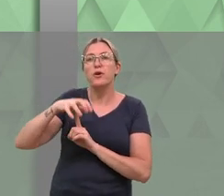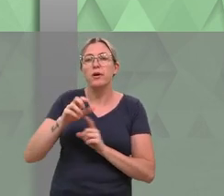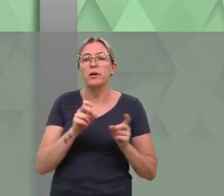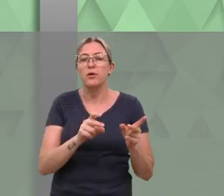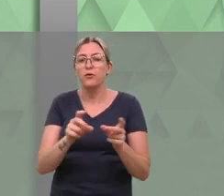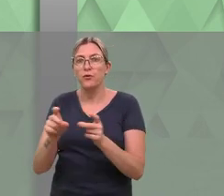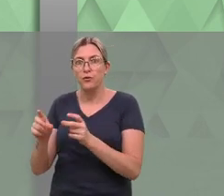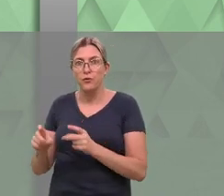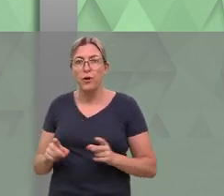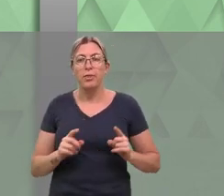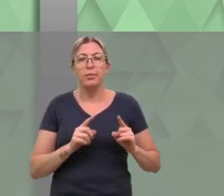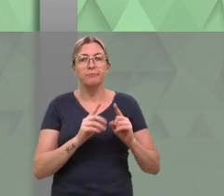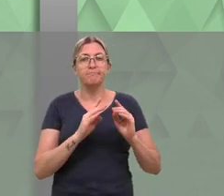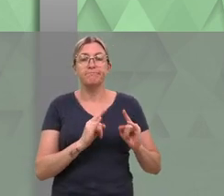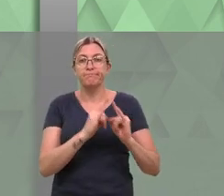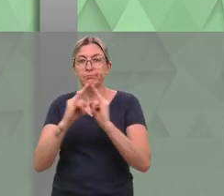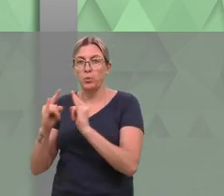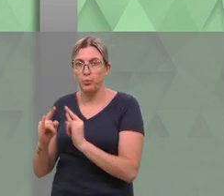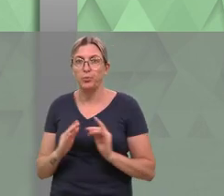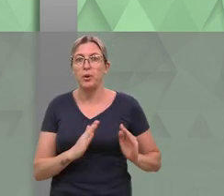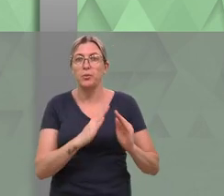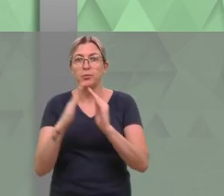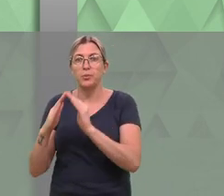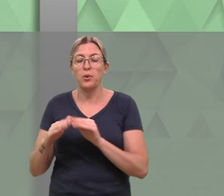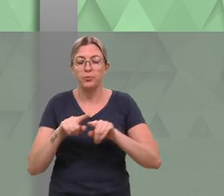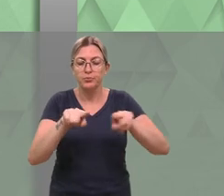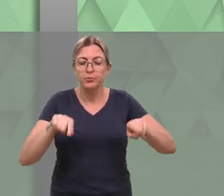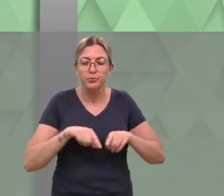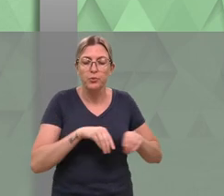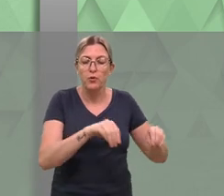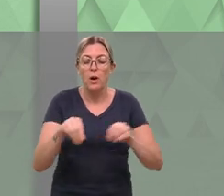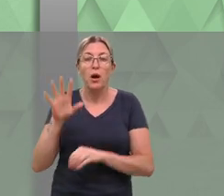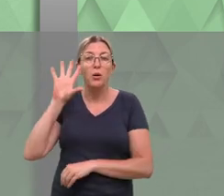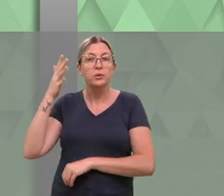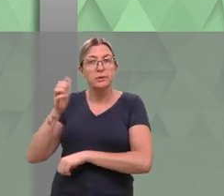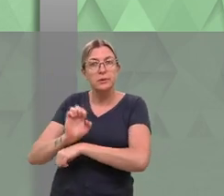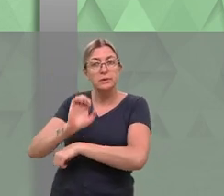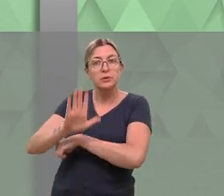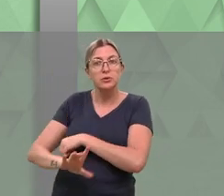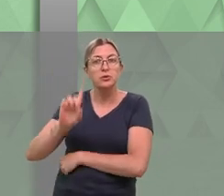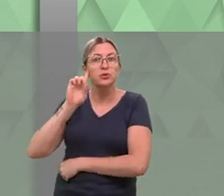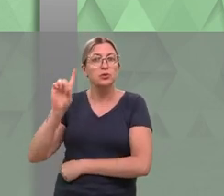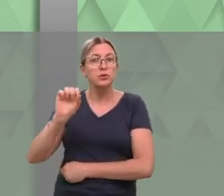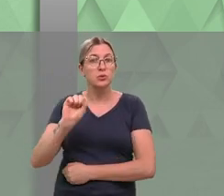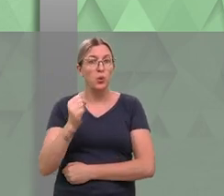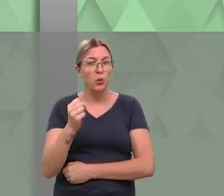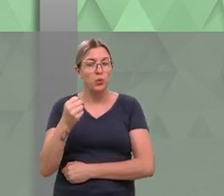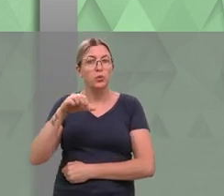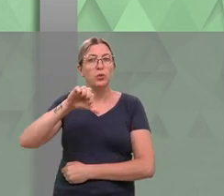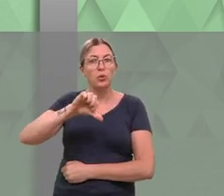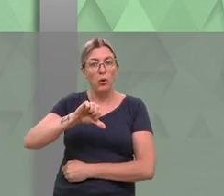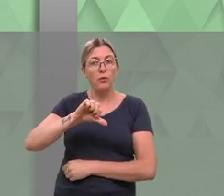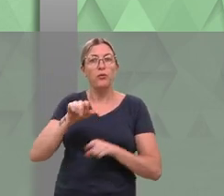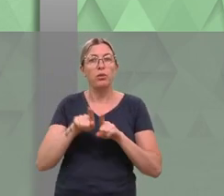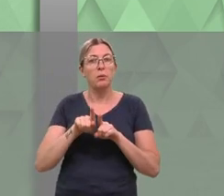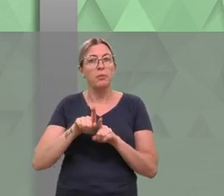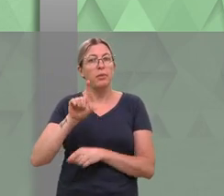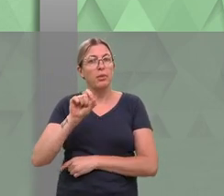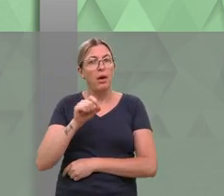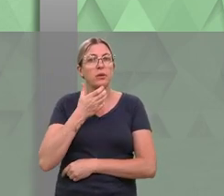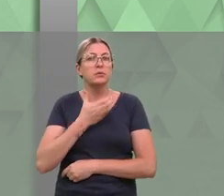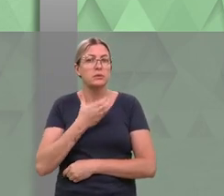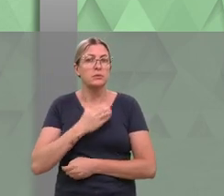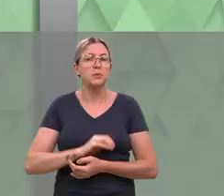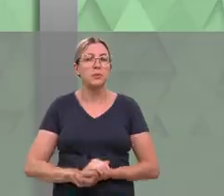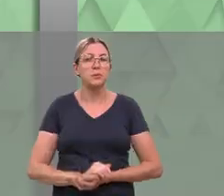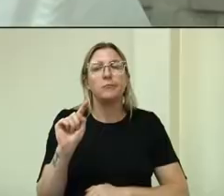Poder Executivo Municipal a participar do Feirão de Imóveis 2023, que acontecerá em Erechim nos próximos dias 8, 9 e